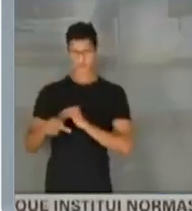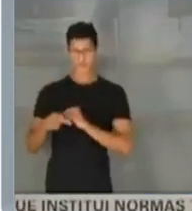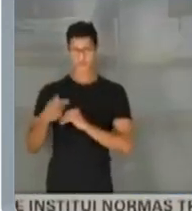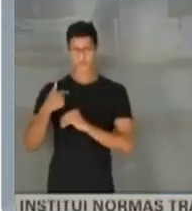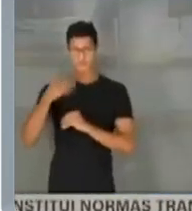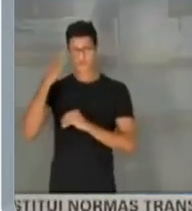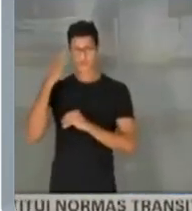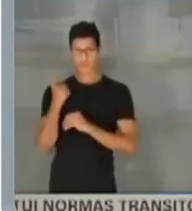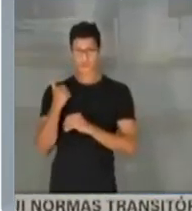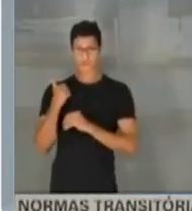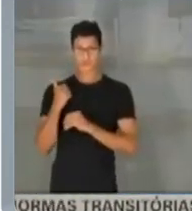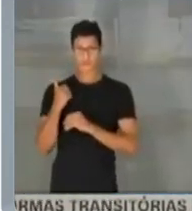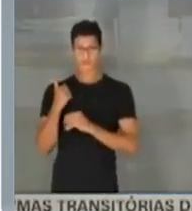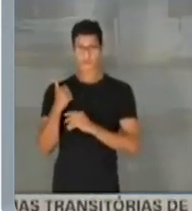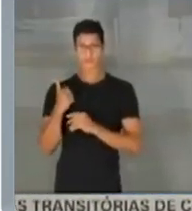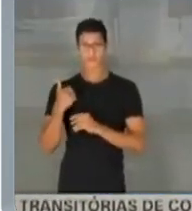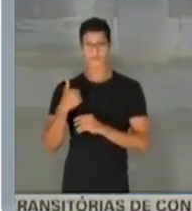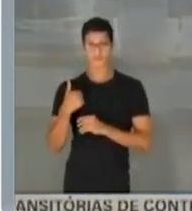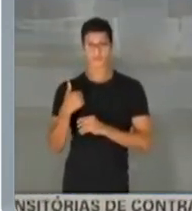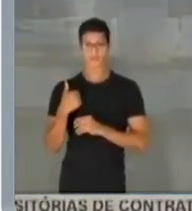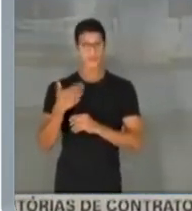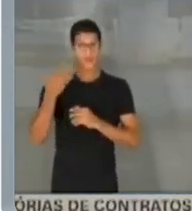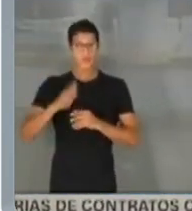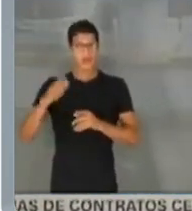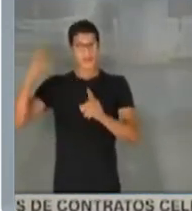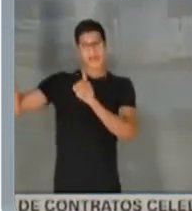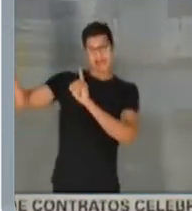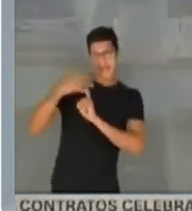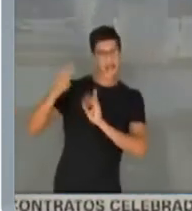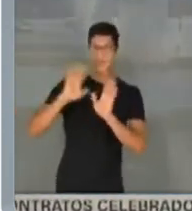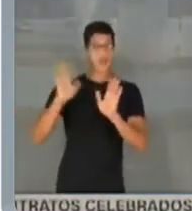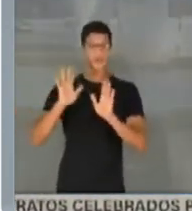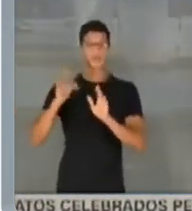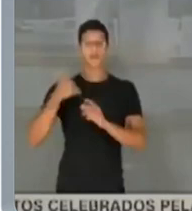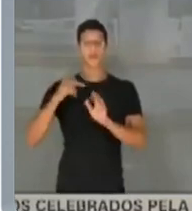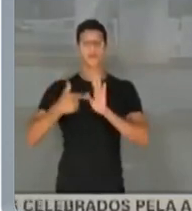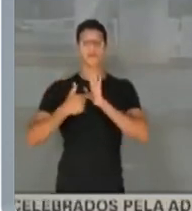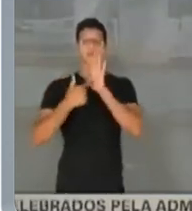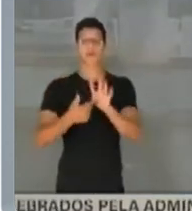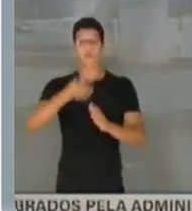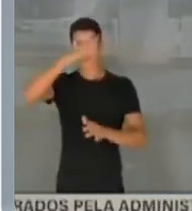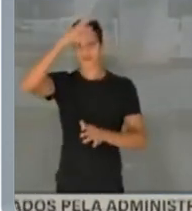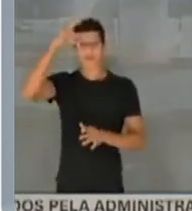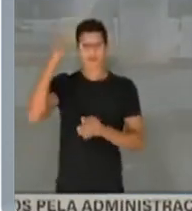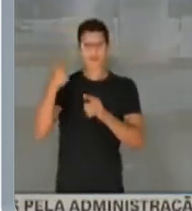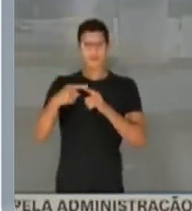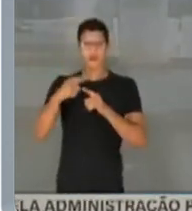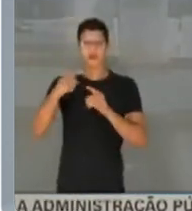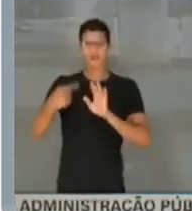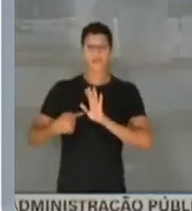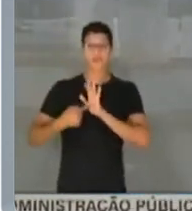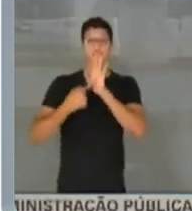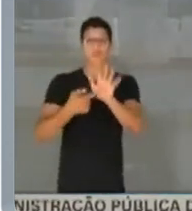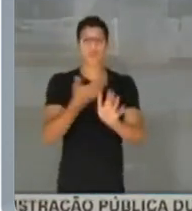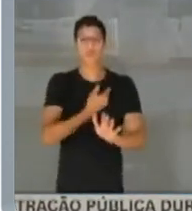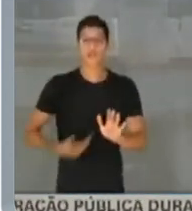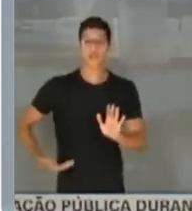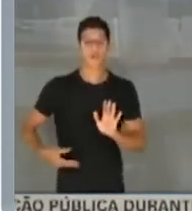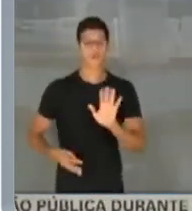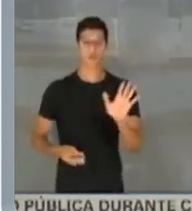Eu sei qual era o... Eu sei, não, não quero lhe atacar, deputado. Eu quero mostrar para o Amazonas por que o senhor não indiciou o governador.